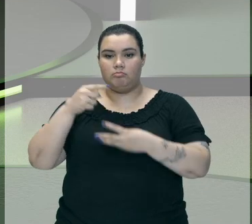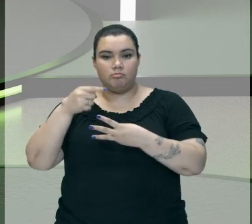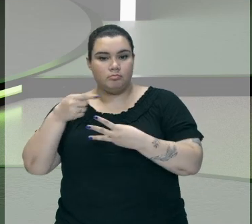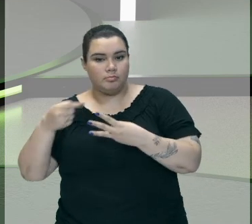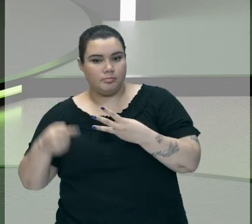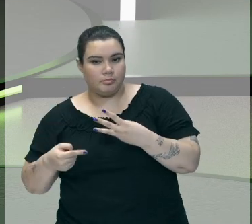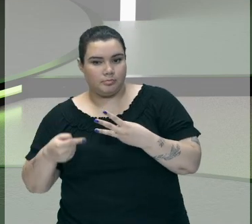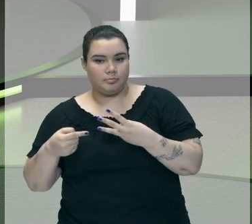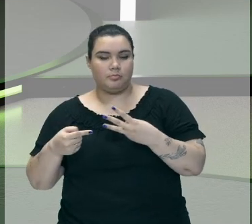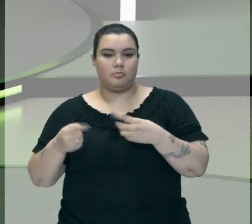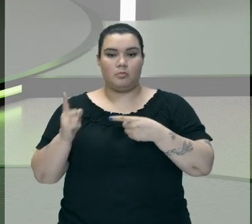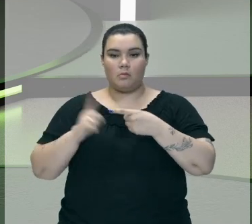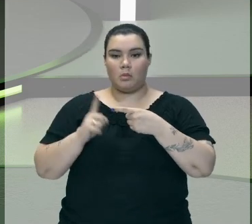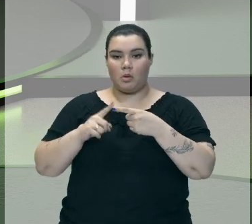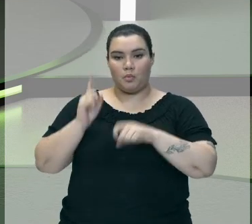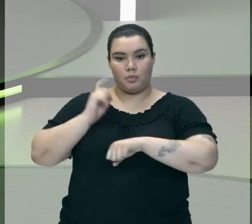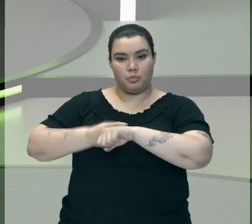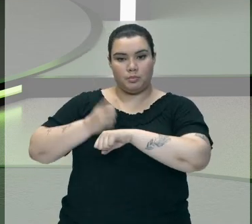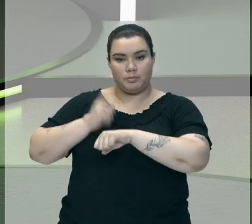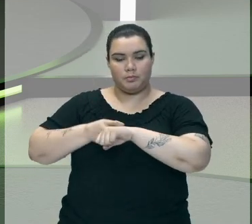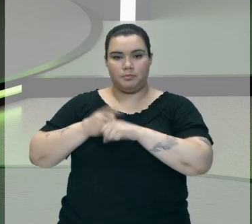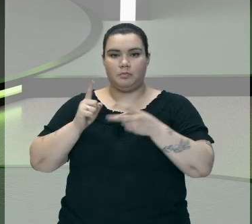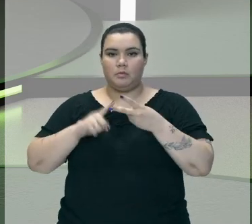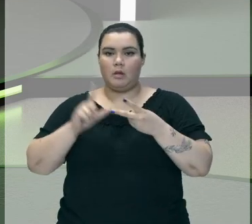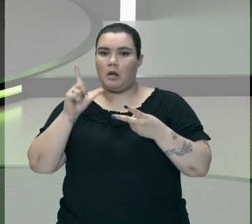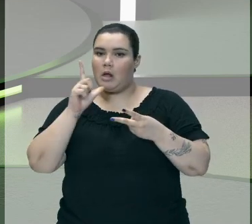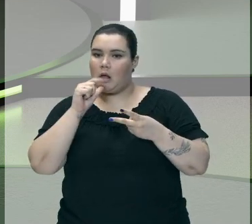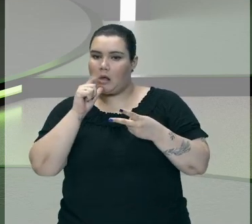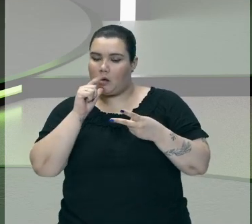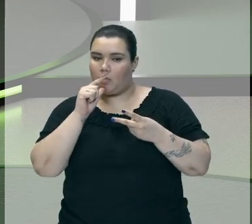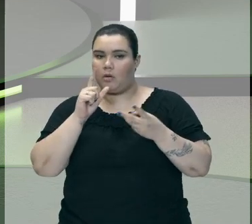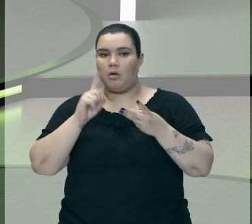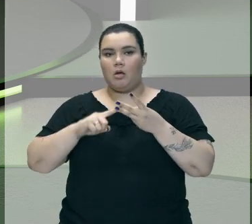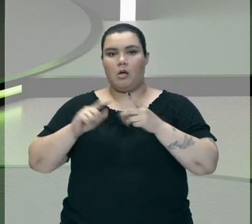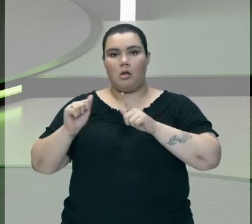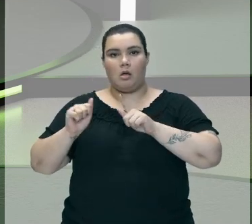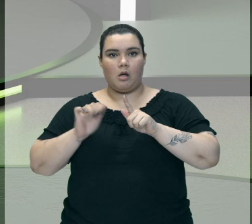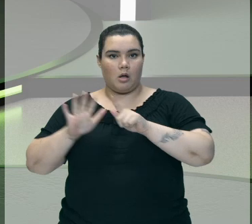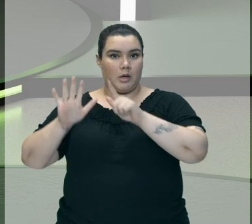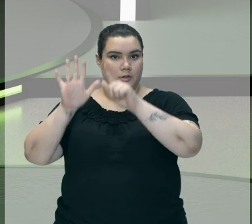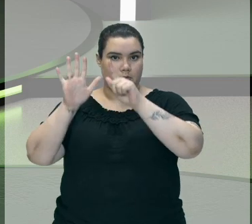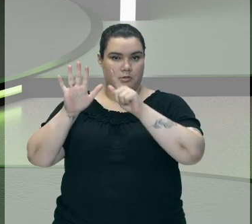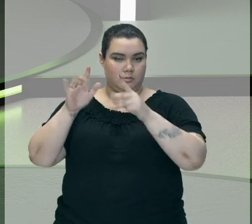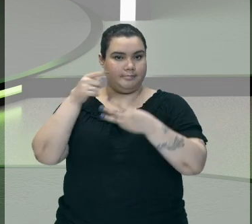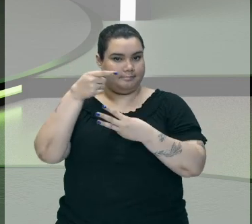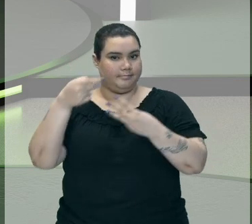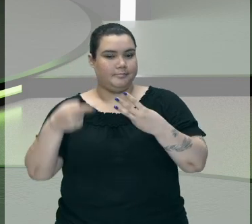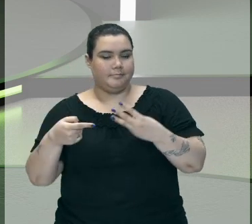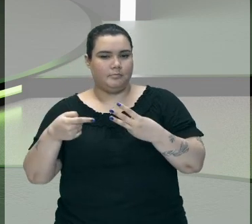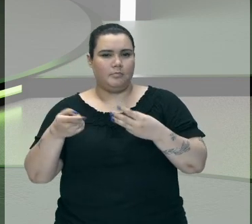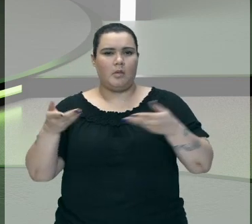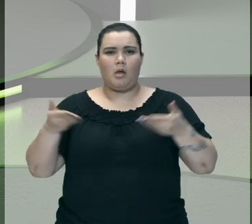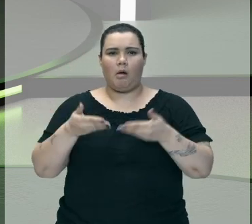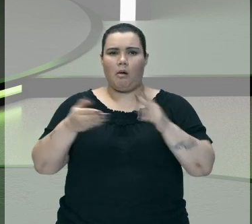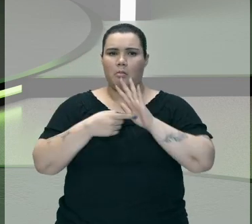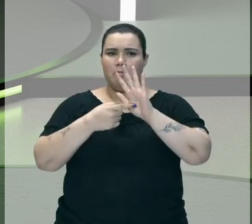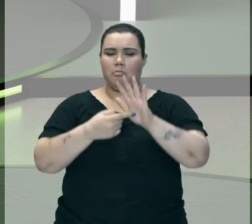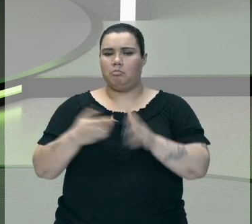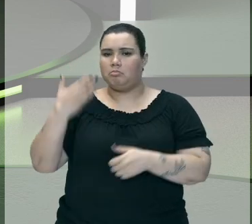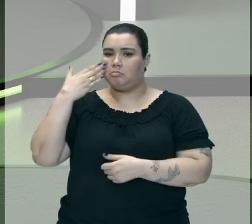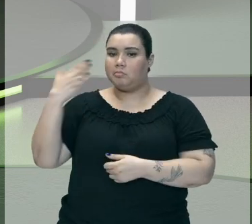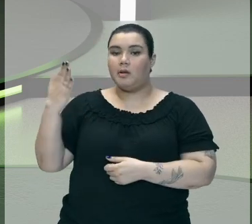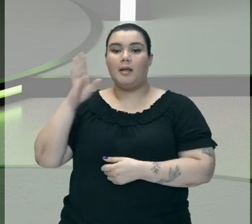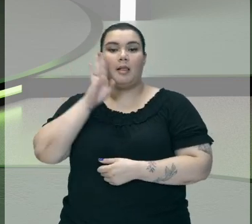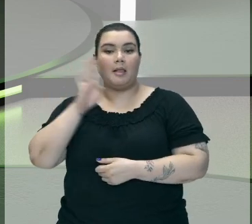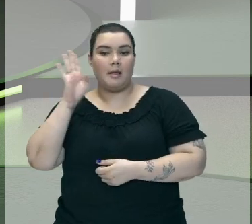Tipos O sólido O líquido E o gasoso Então eu trouxe Aqui um simulador Muito legal Inclusive